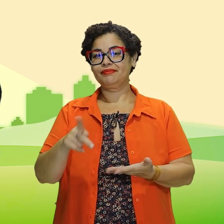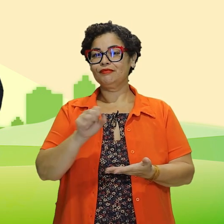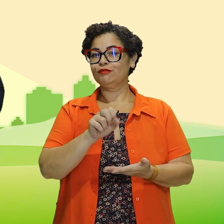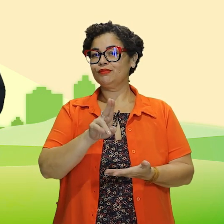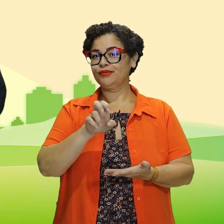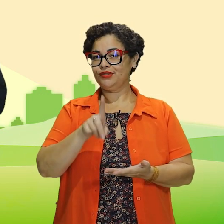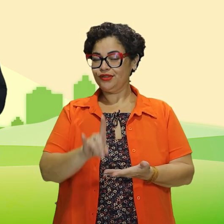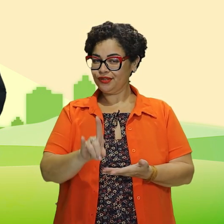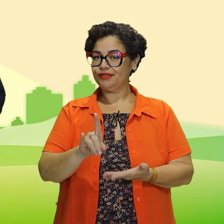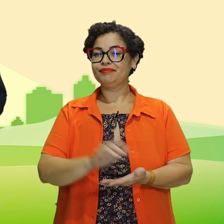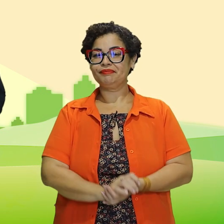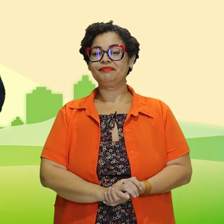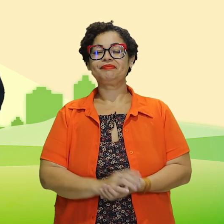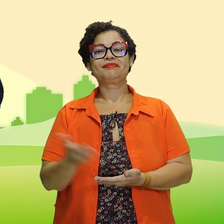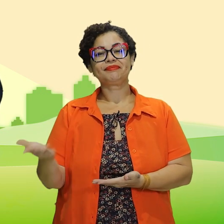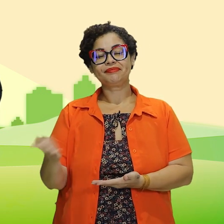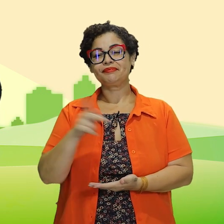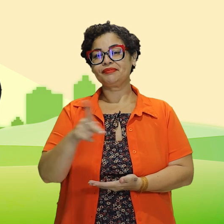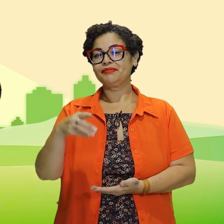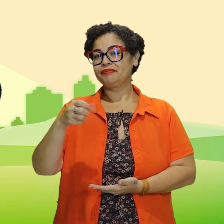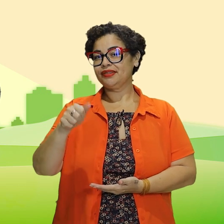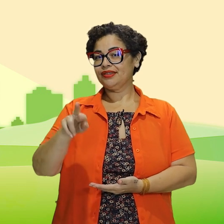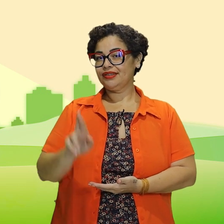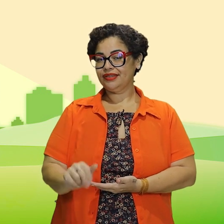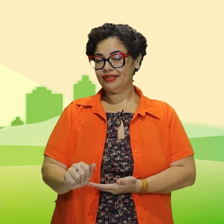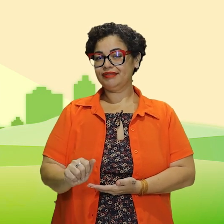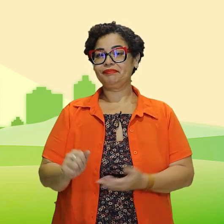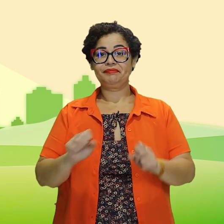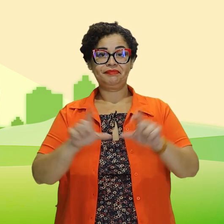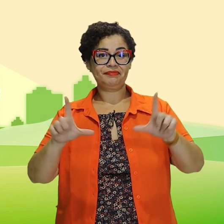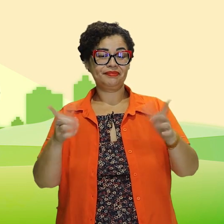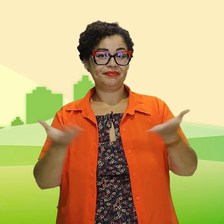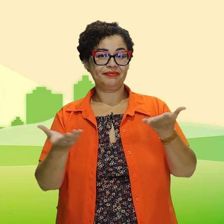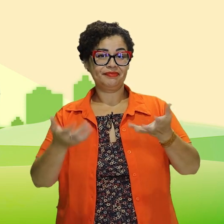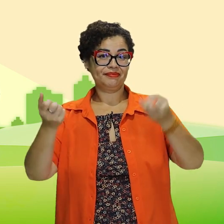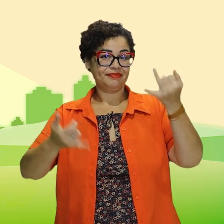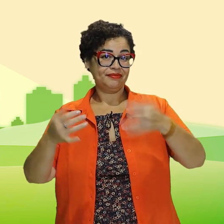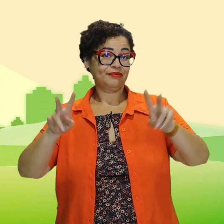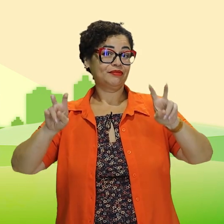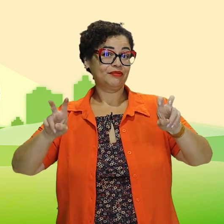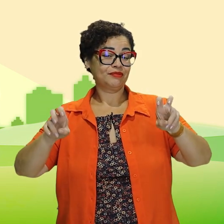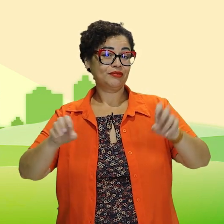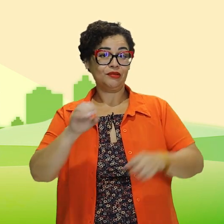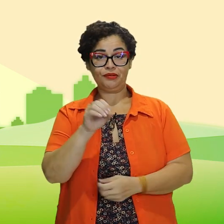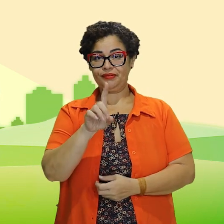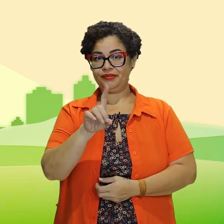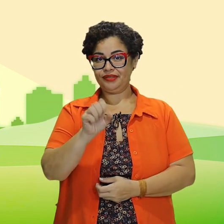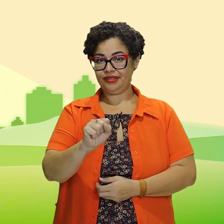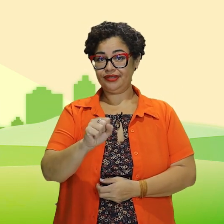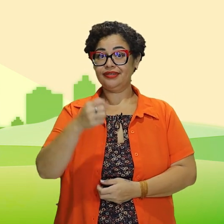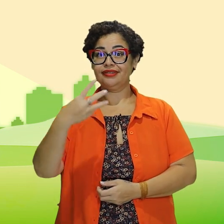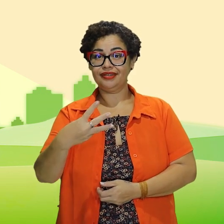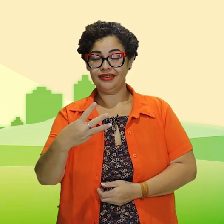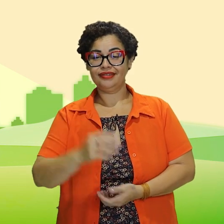Suede Lourencio. E eu sou a Mara. No episódio de hoje falaremos sobre os ODS